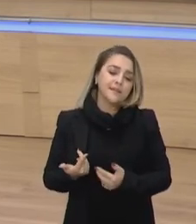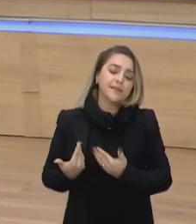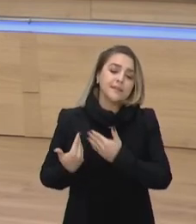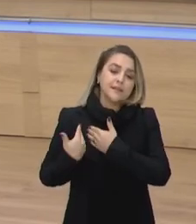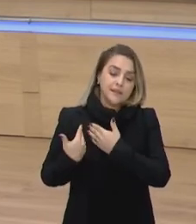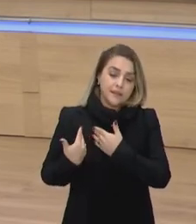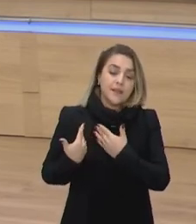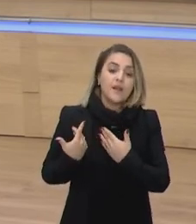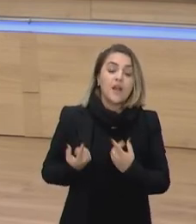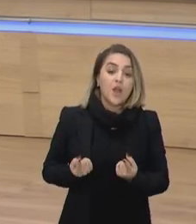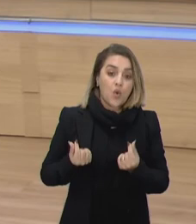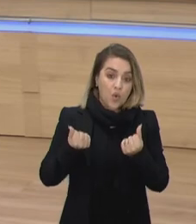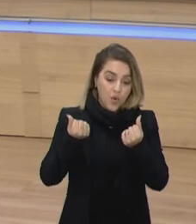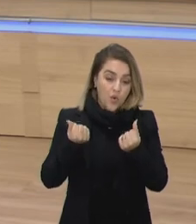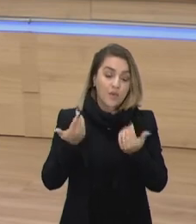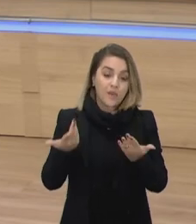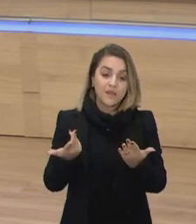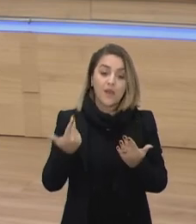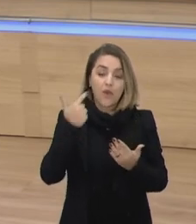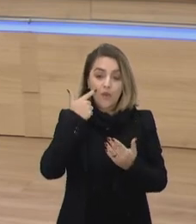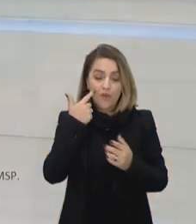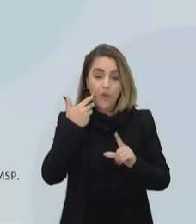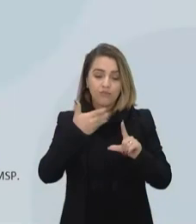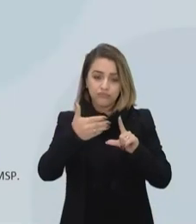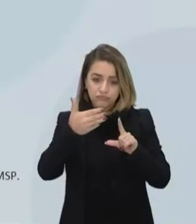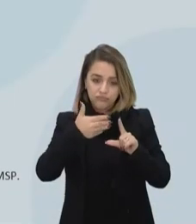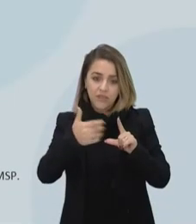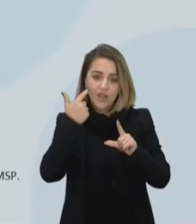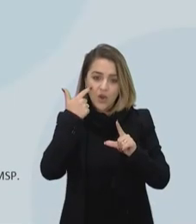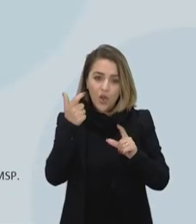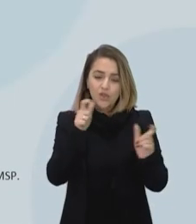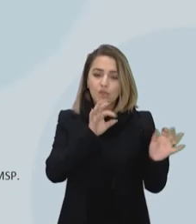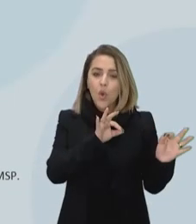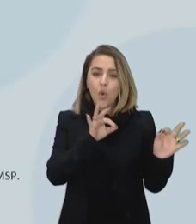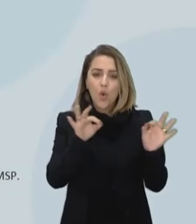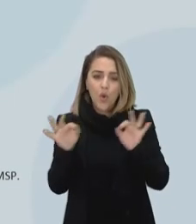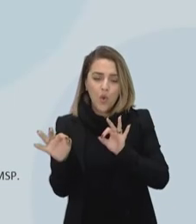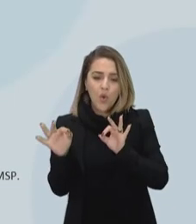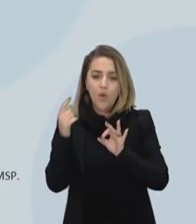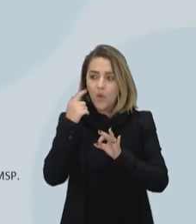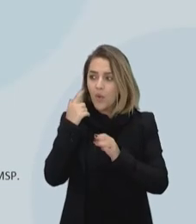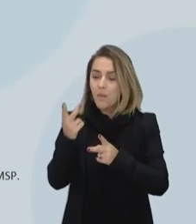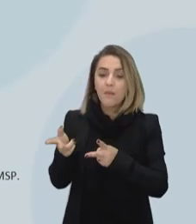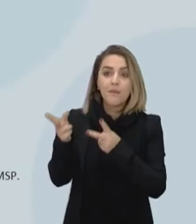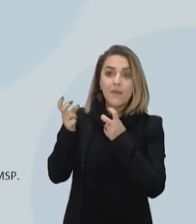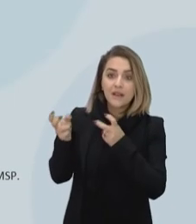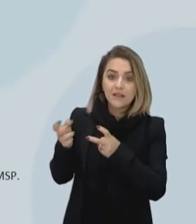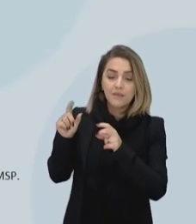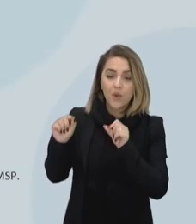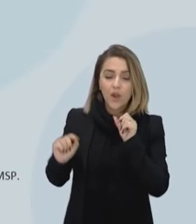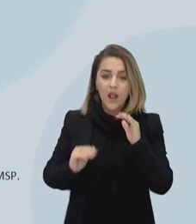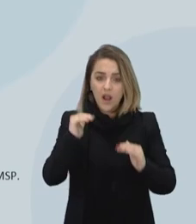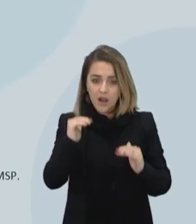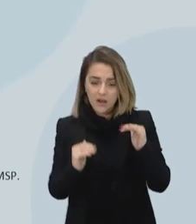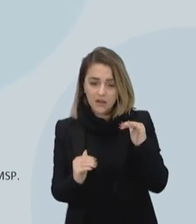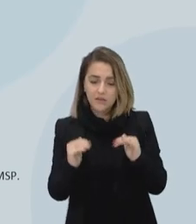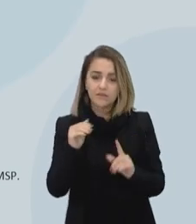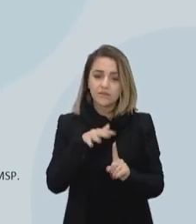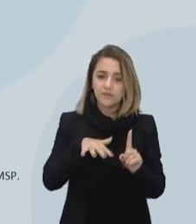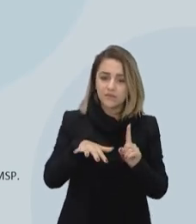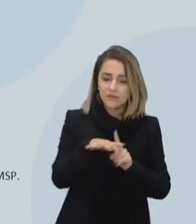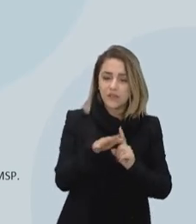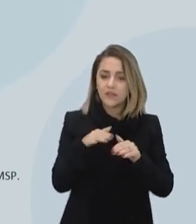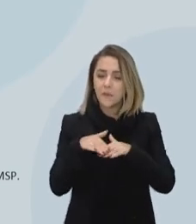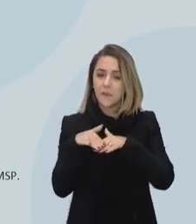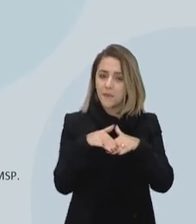só, eu vou ler o slide para vocês e a gente vai, então, observar aqui. Observamos que as desvantagens sociais sofridas por pretos e